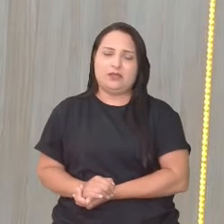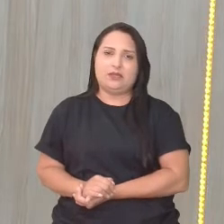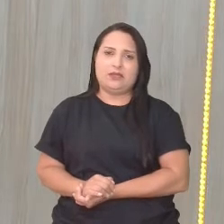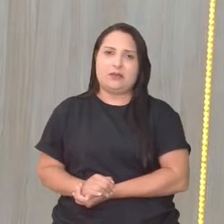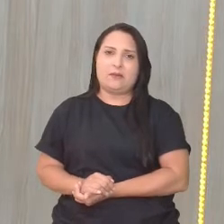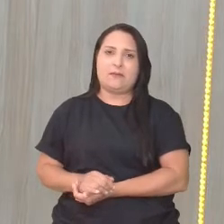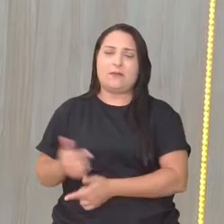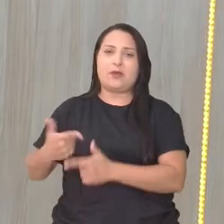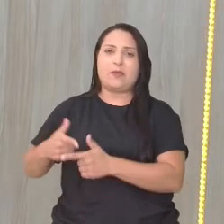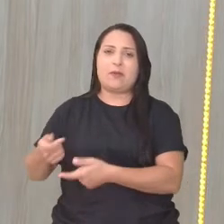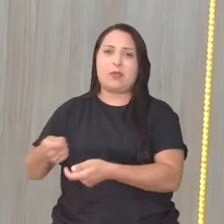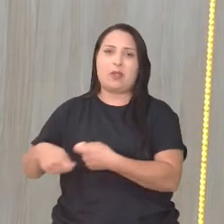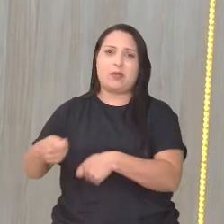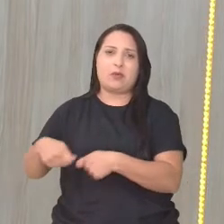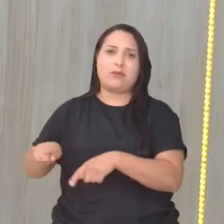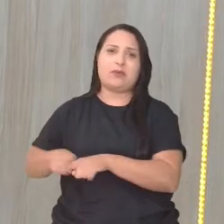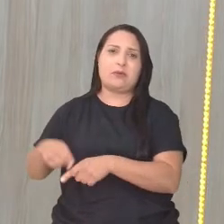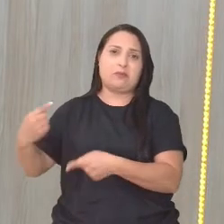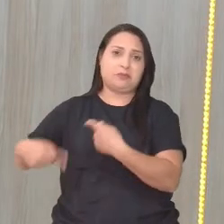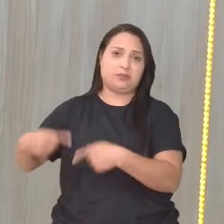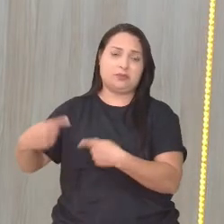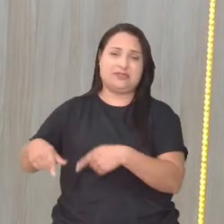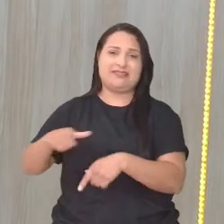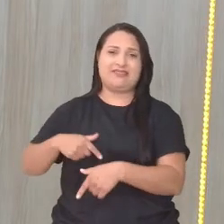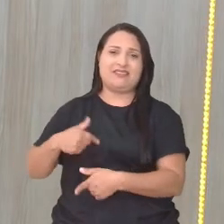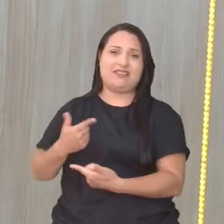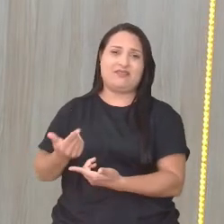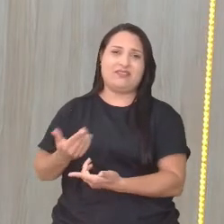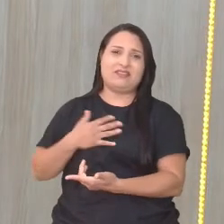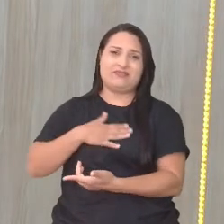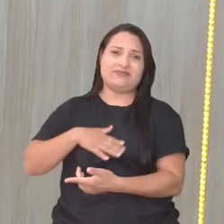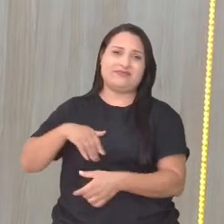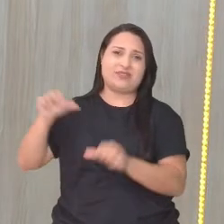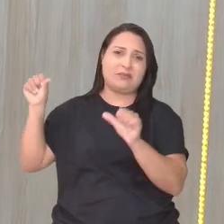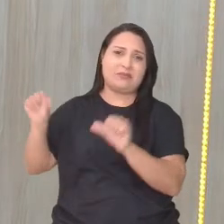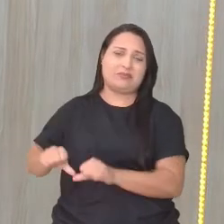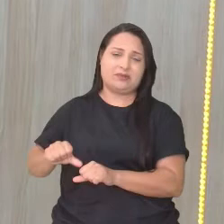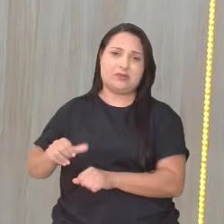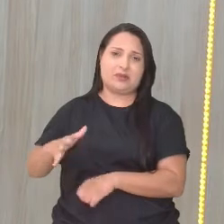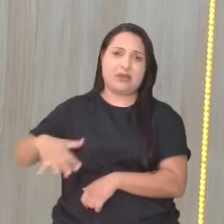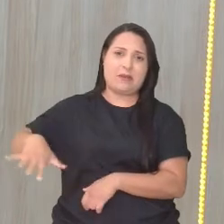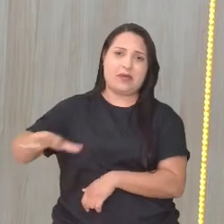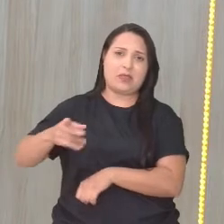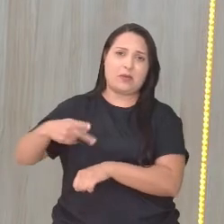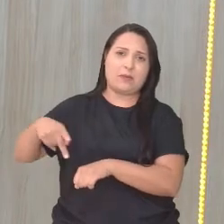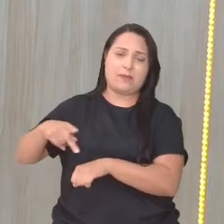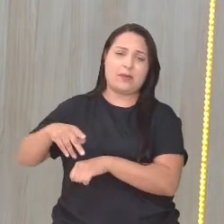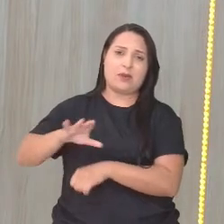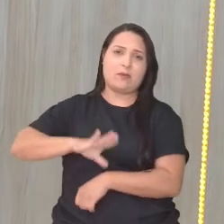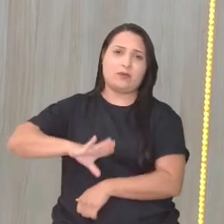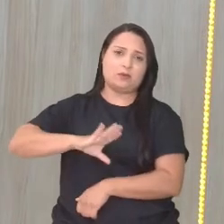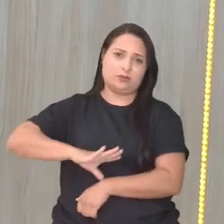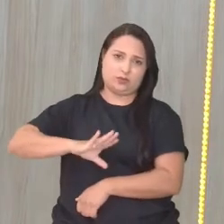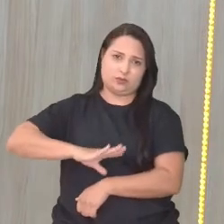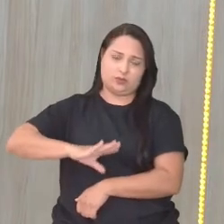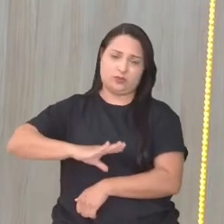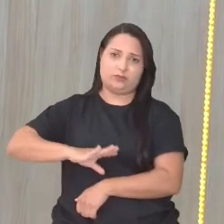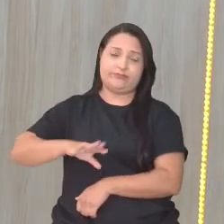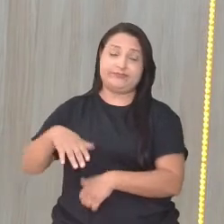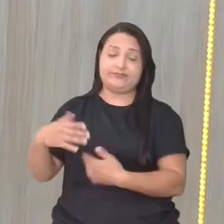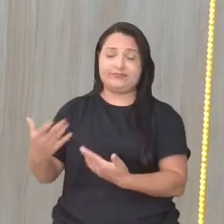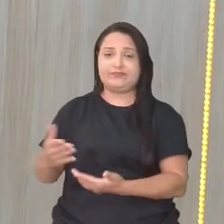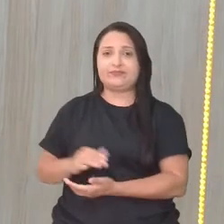econômica, política. Enfim, então, houve insatisfação do pessoal lá em Portugal. Então, vejam só, olha. Em